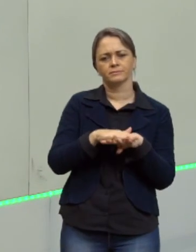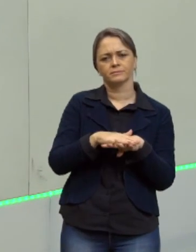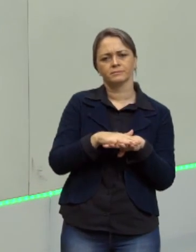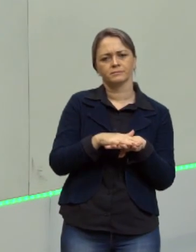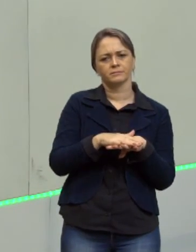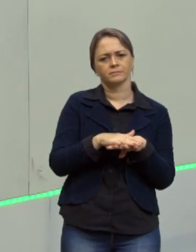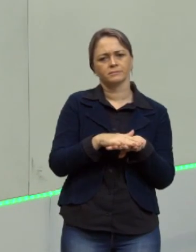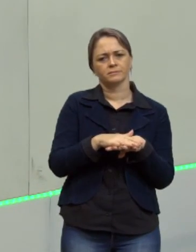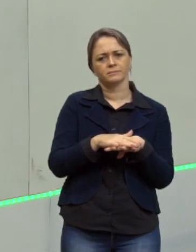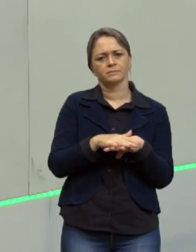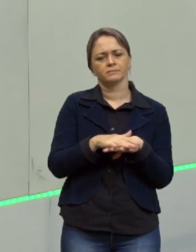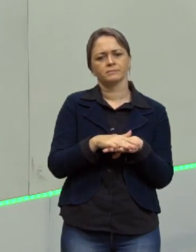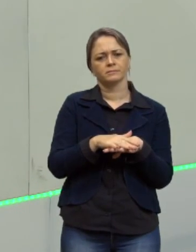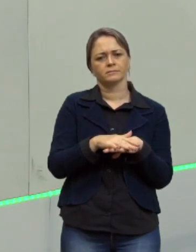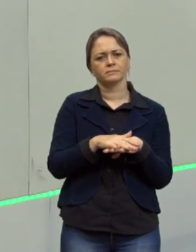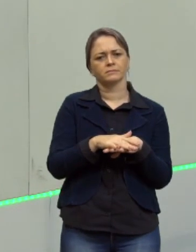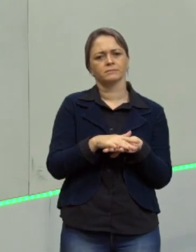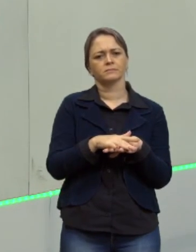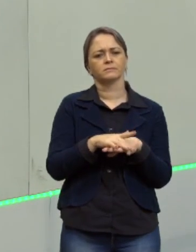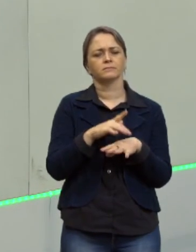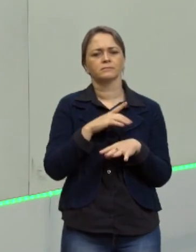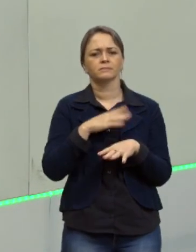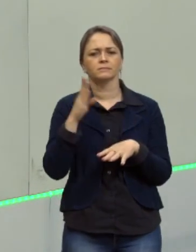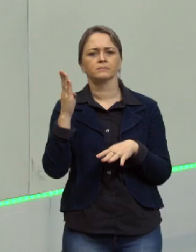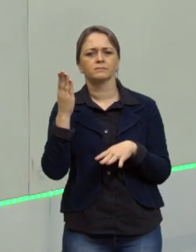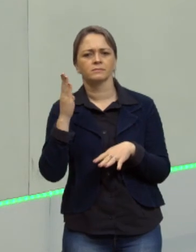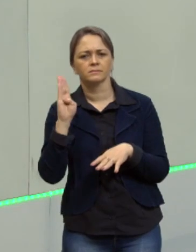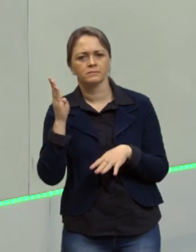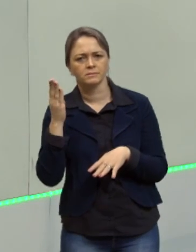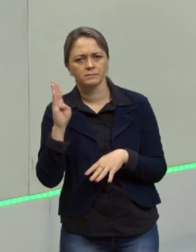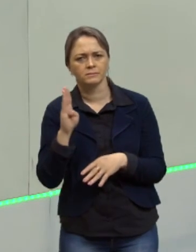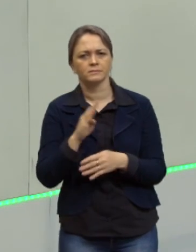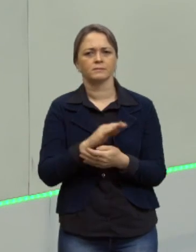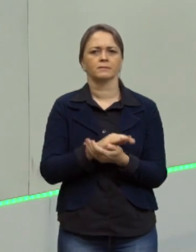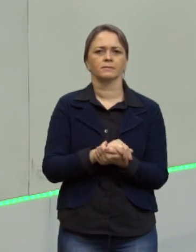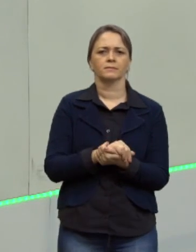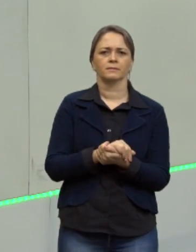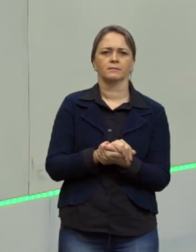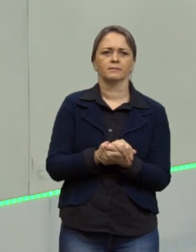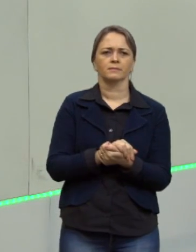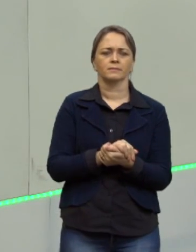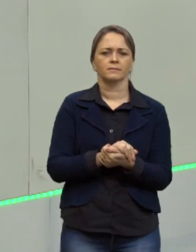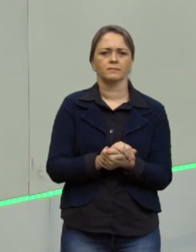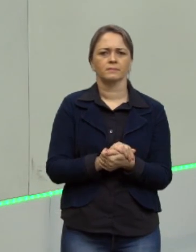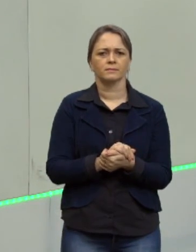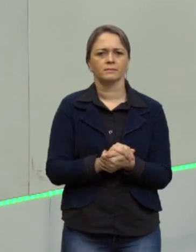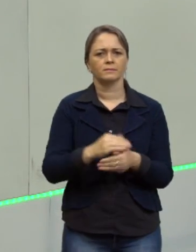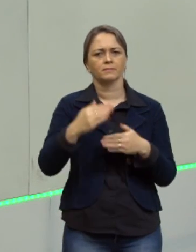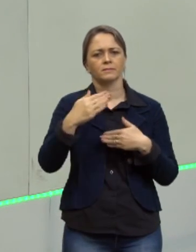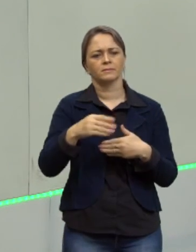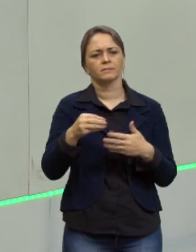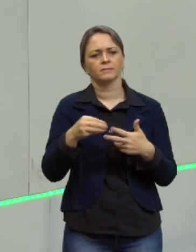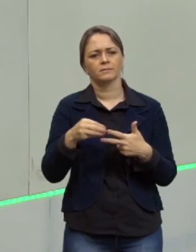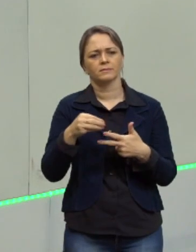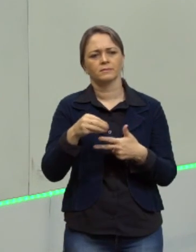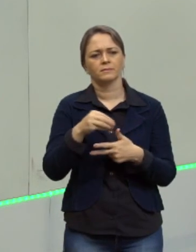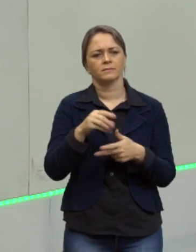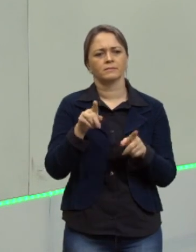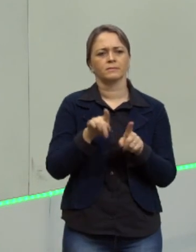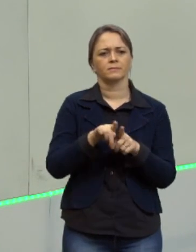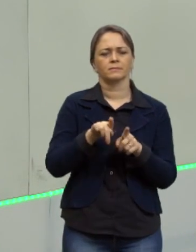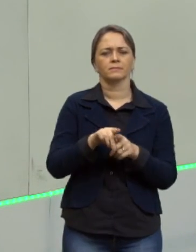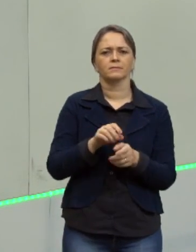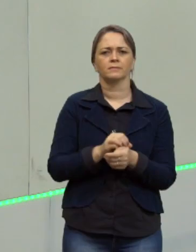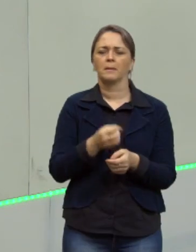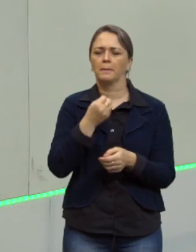preste atenção pode aparecer lá na biologia tá na prova do ENEM também certo então